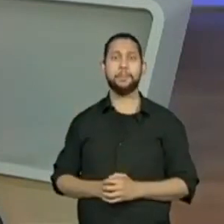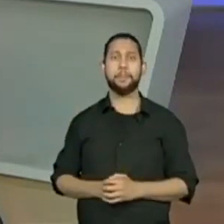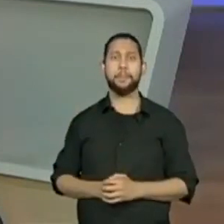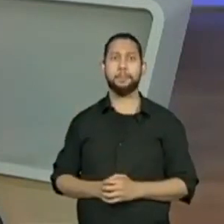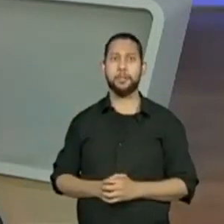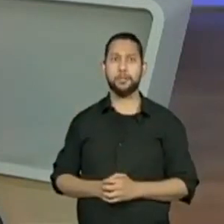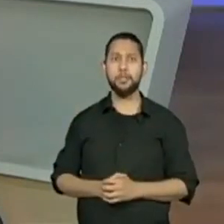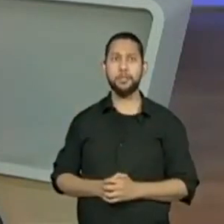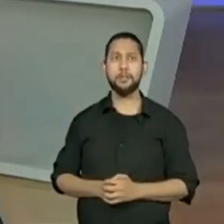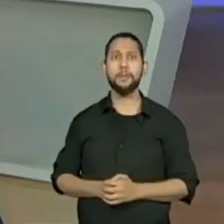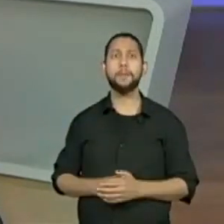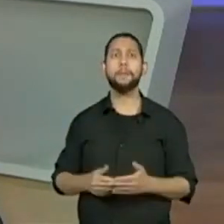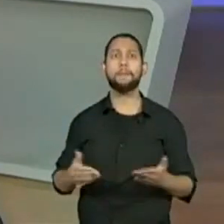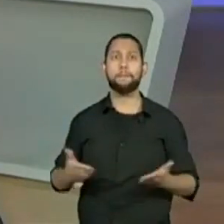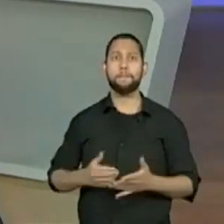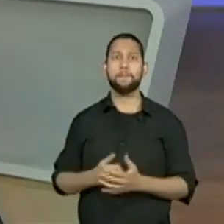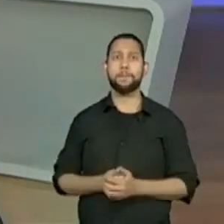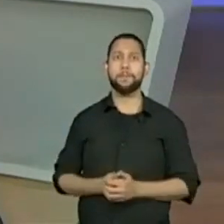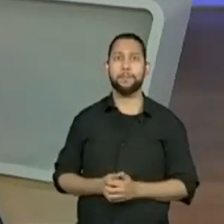Agora sim.